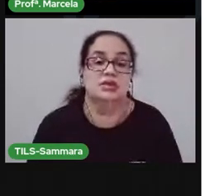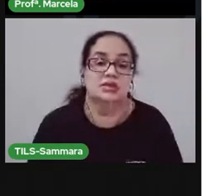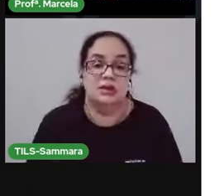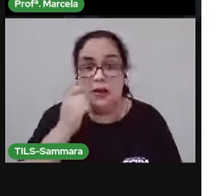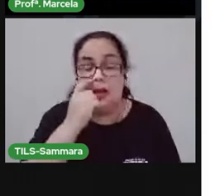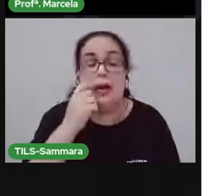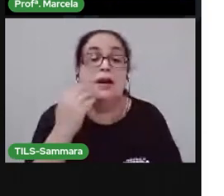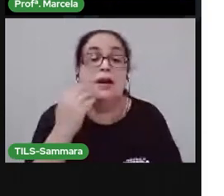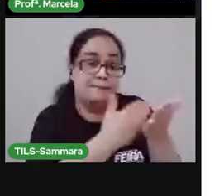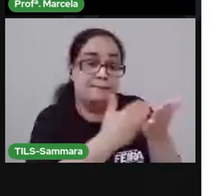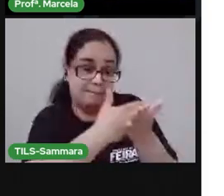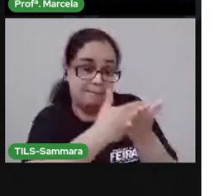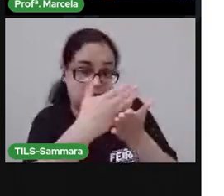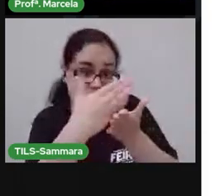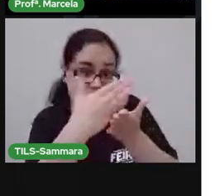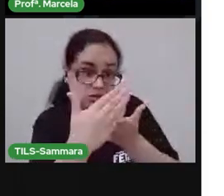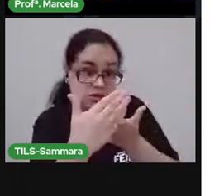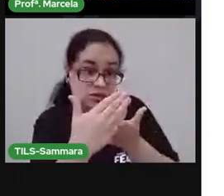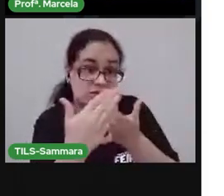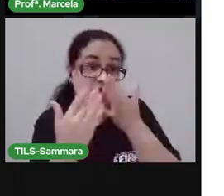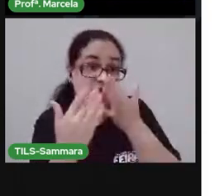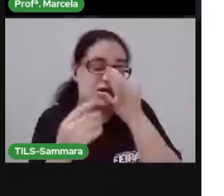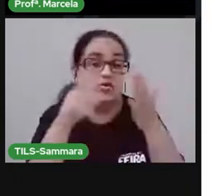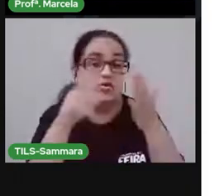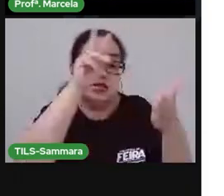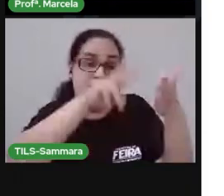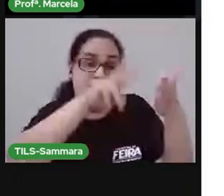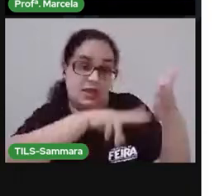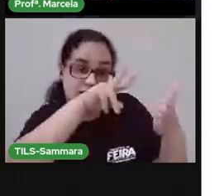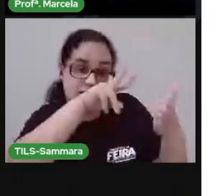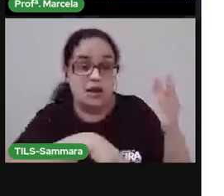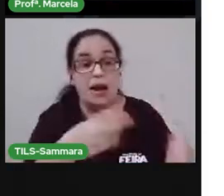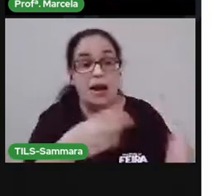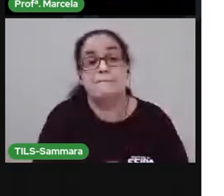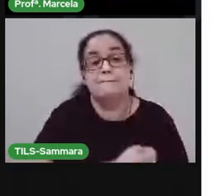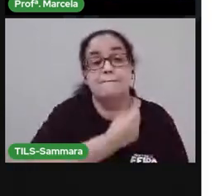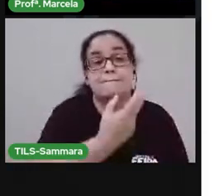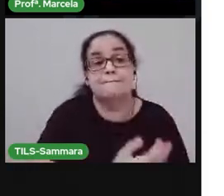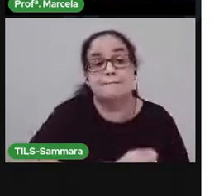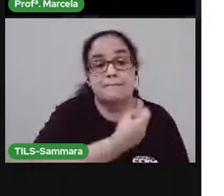Para começar, a gente vai fazer a leitura de um poema.